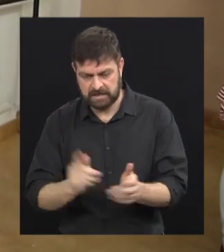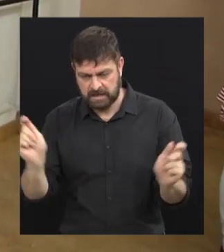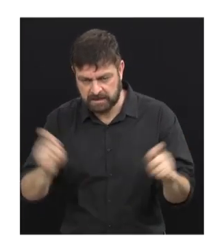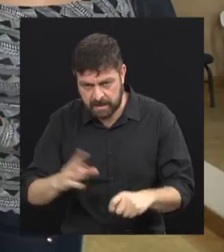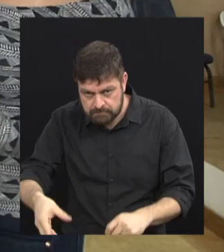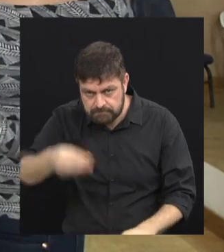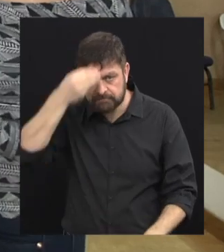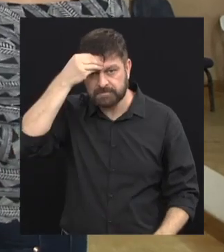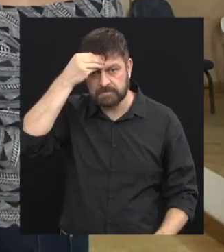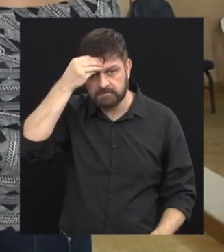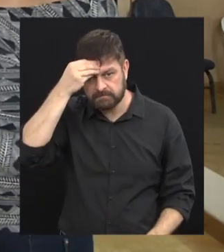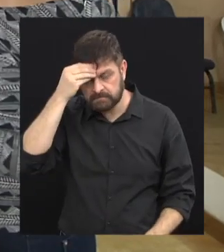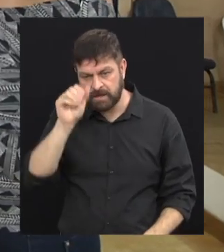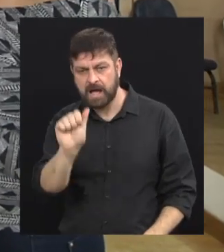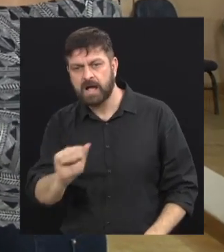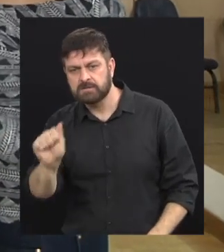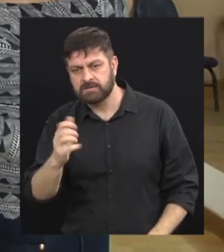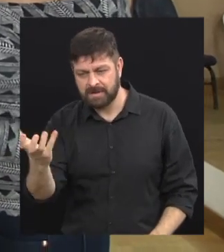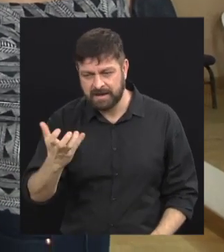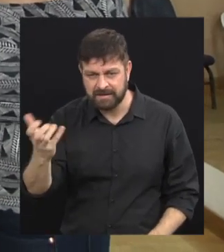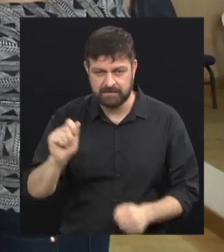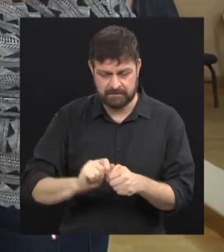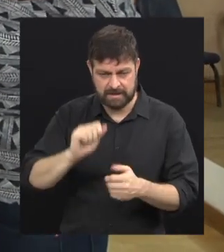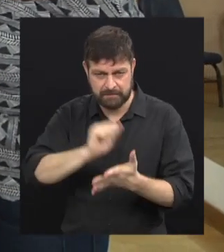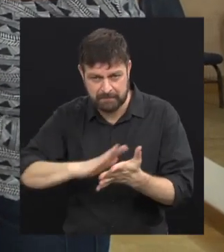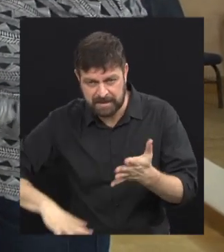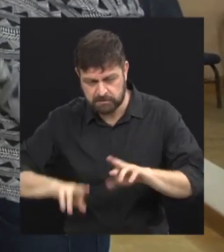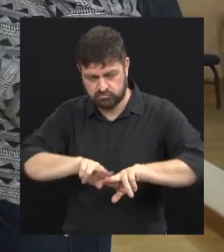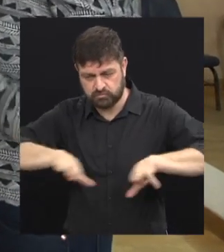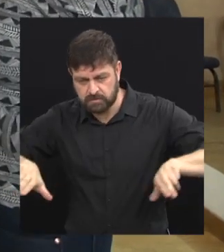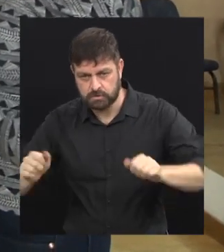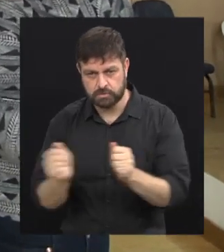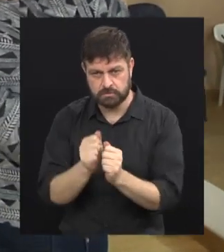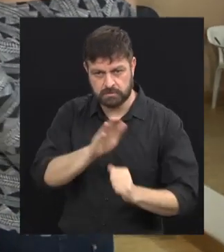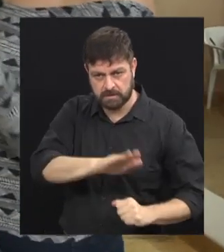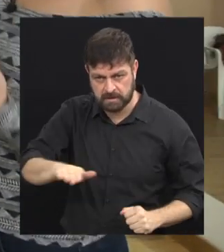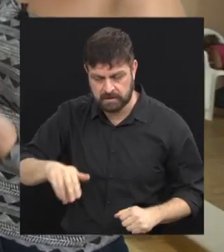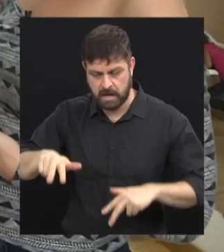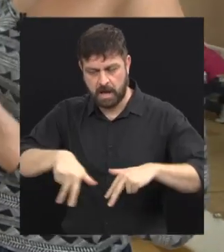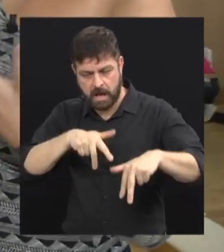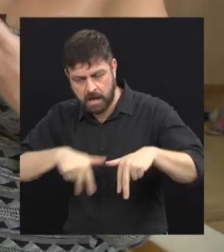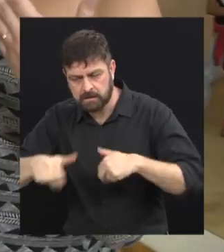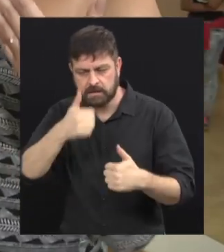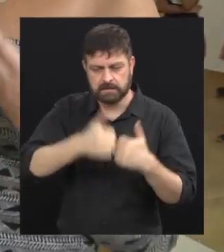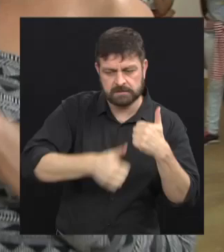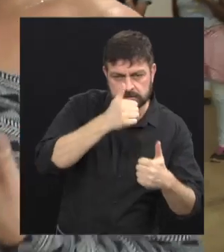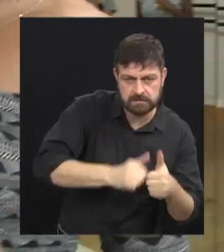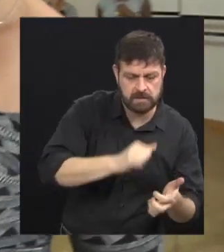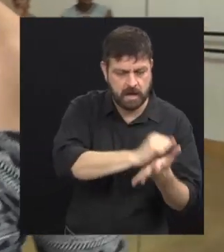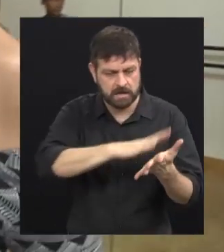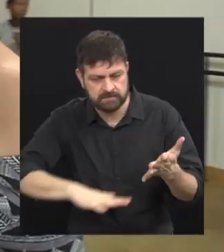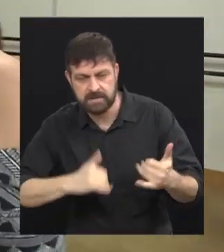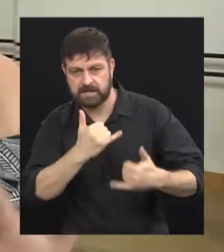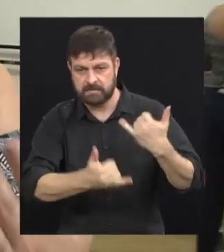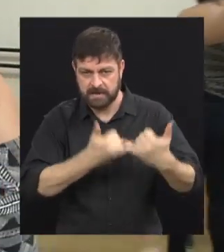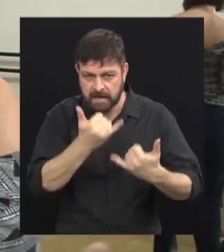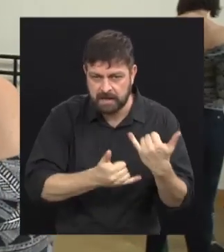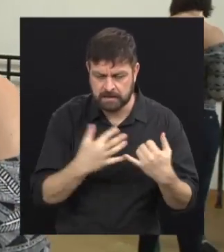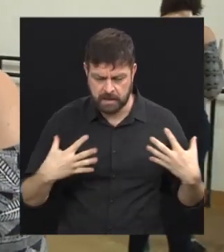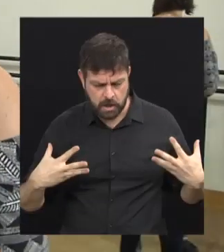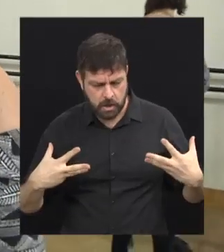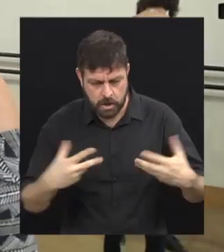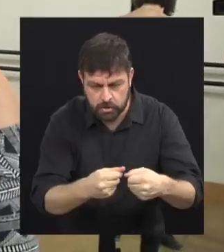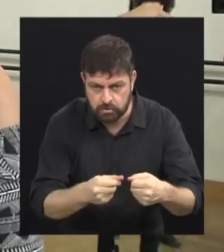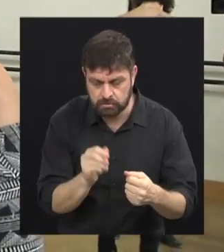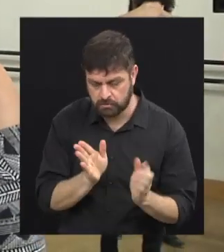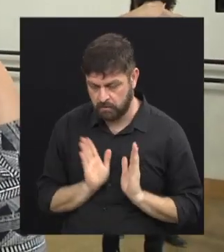domínio. A Associação Irmás Carquero realiza vários tipos de atividades com as crianças. A dança, o esporte, as atividades lúdicas. Todas